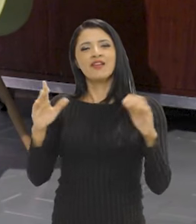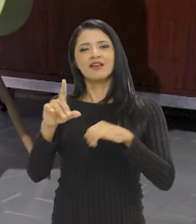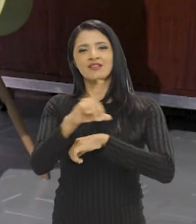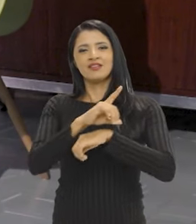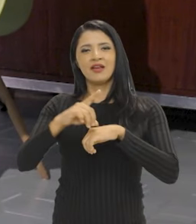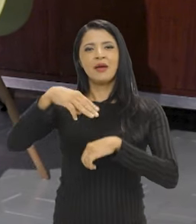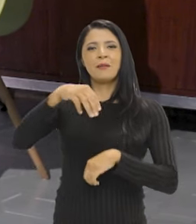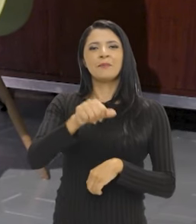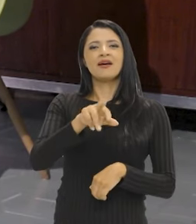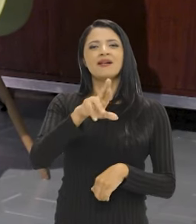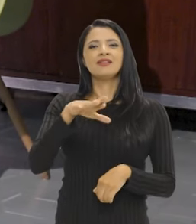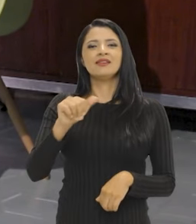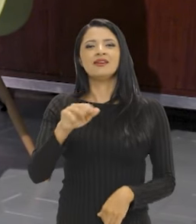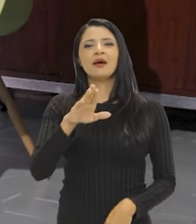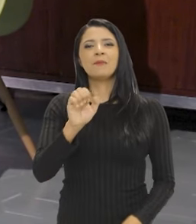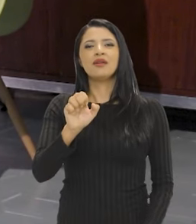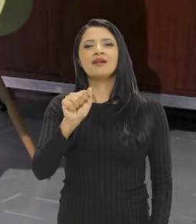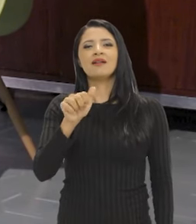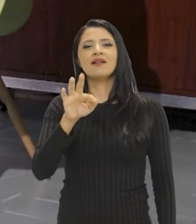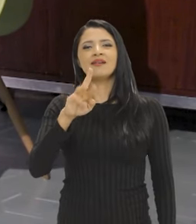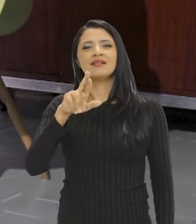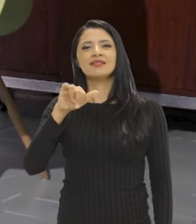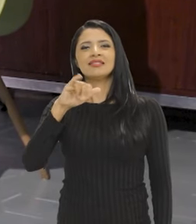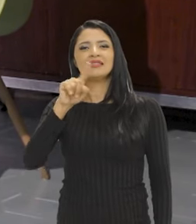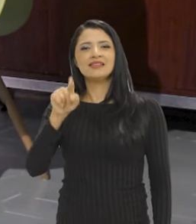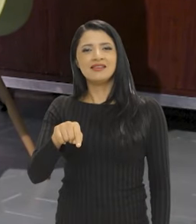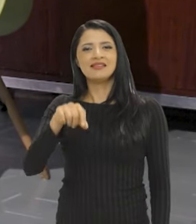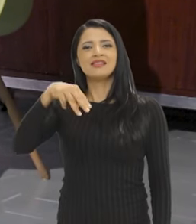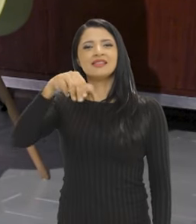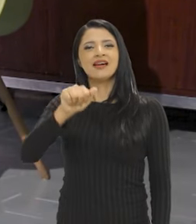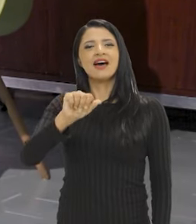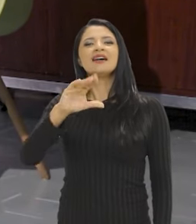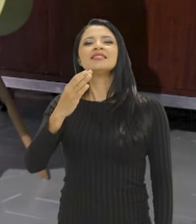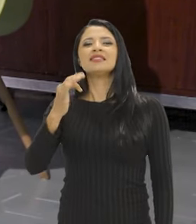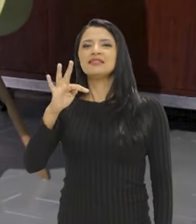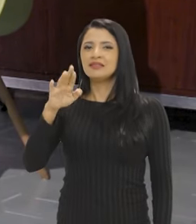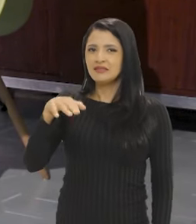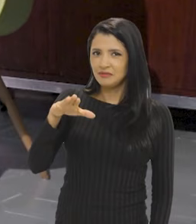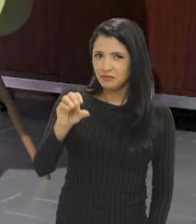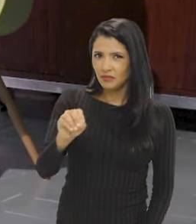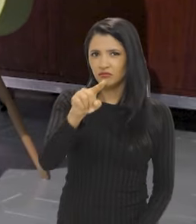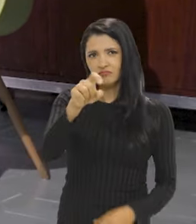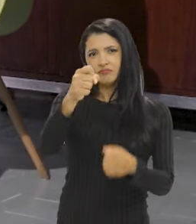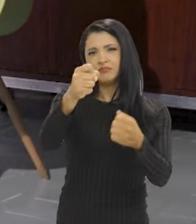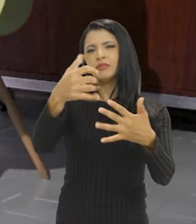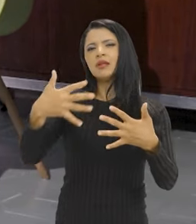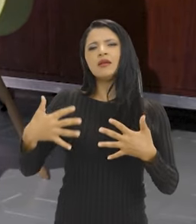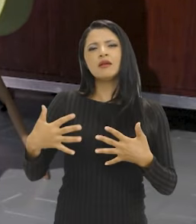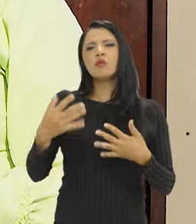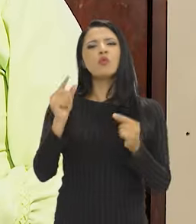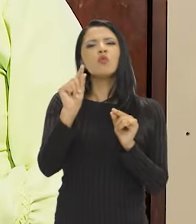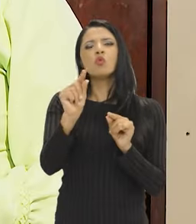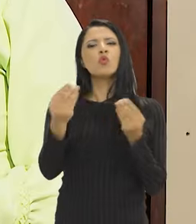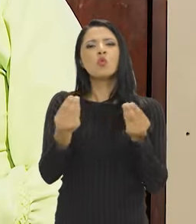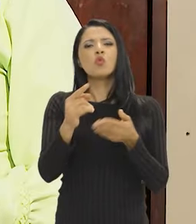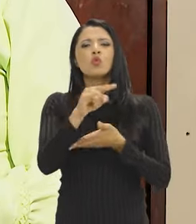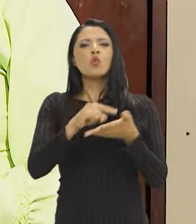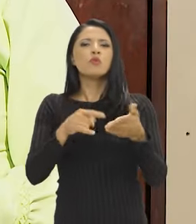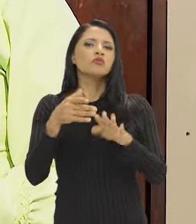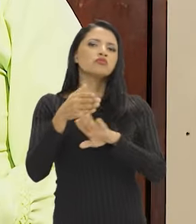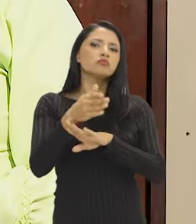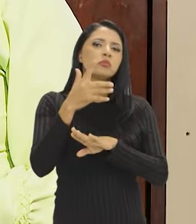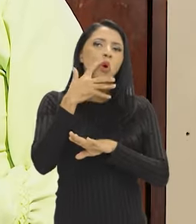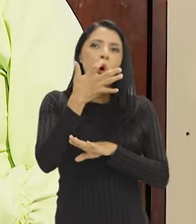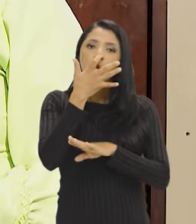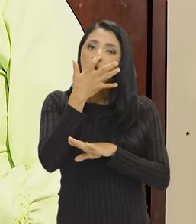Digital Maria Beatriz Nascimento. Queria que você falasse um pouquinho para a gente, primeiro, que documentos